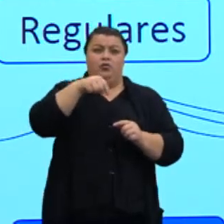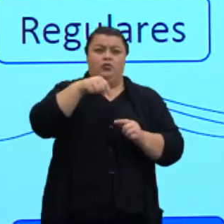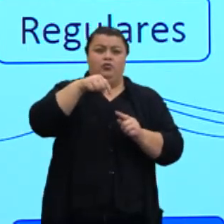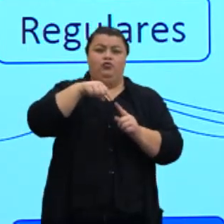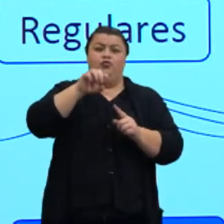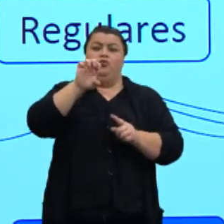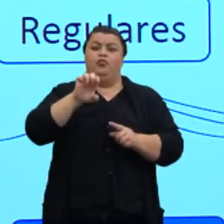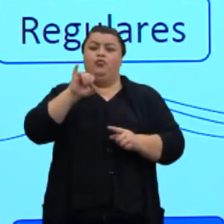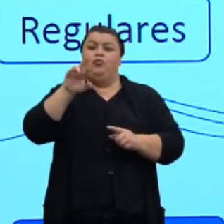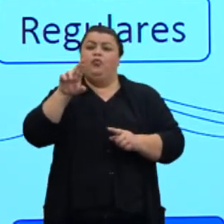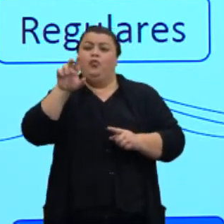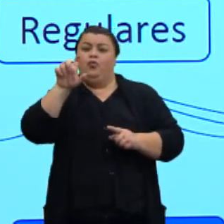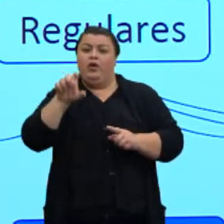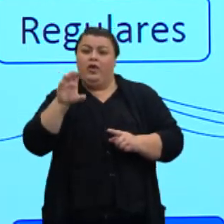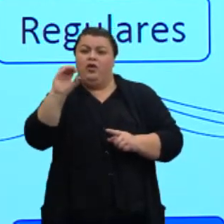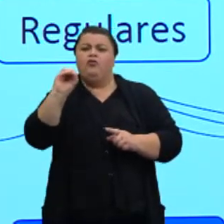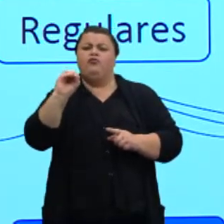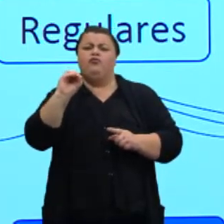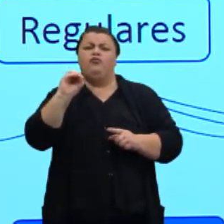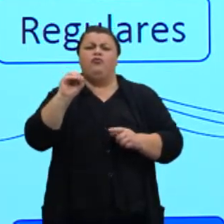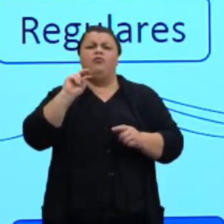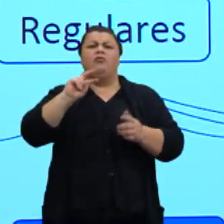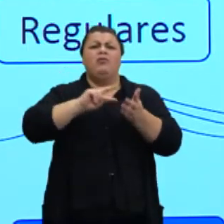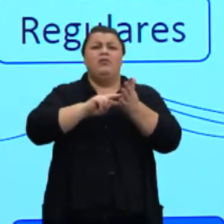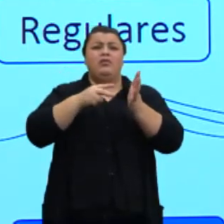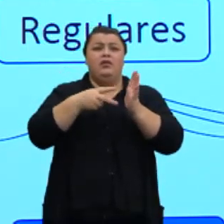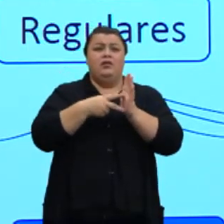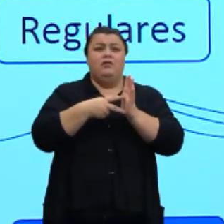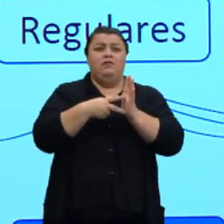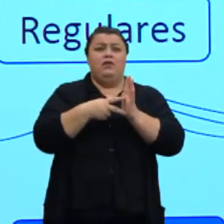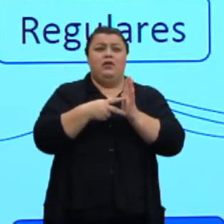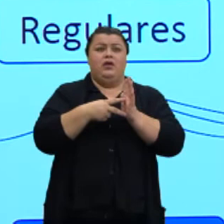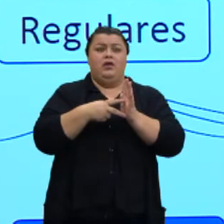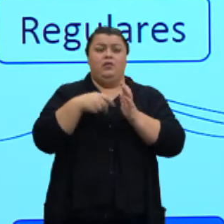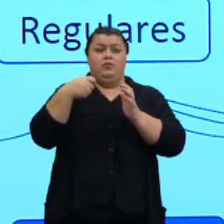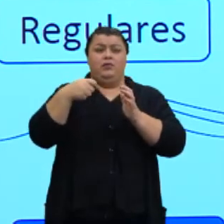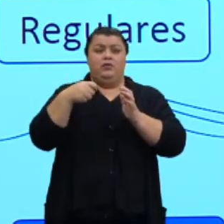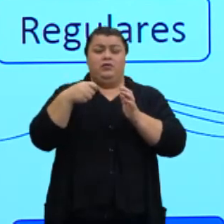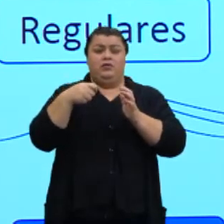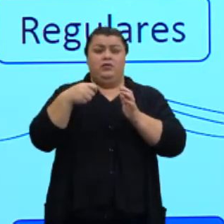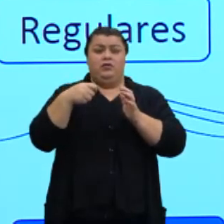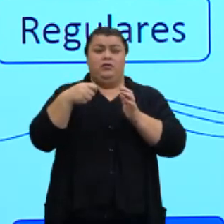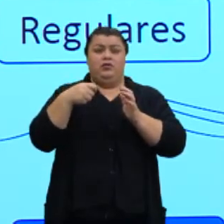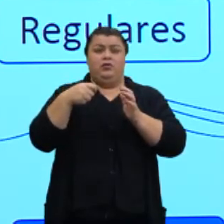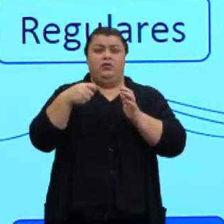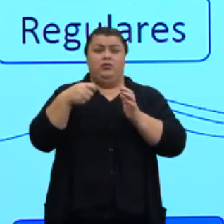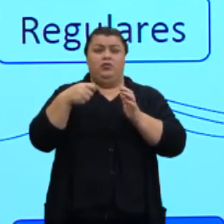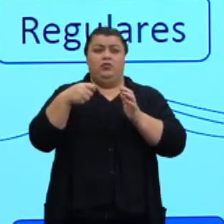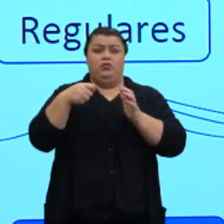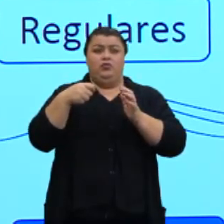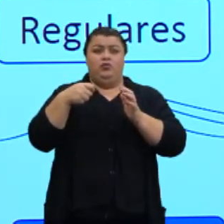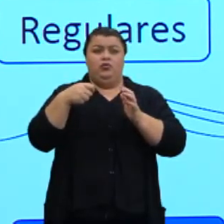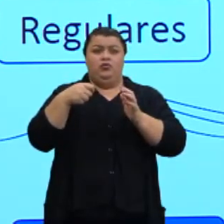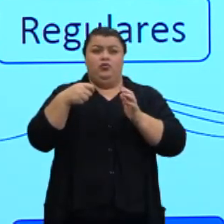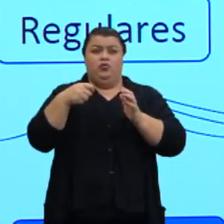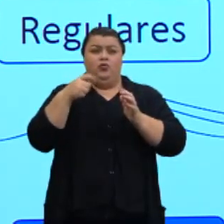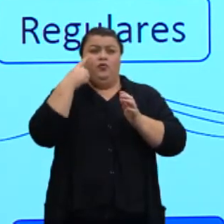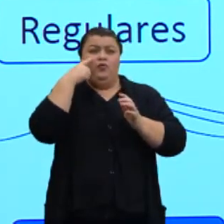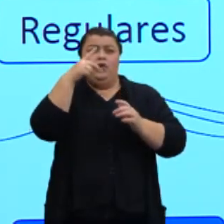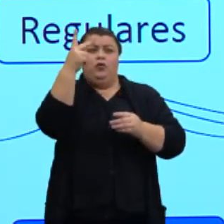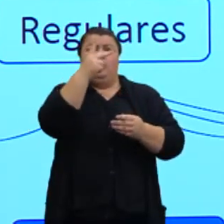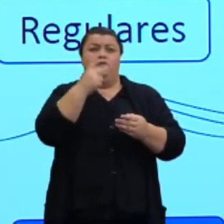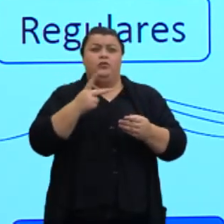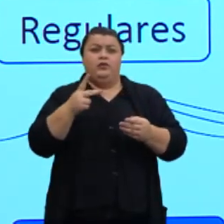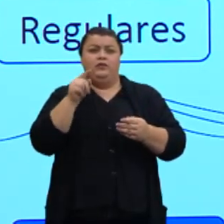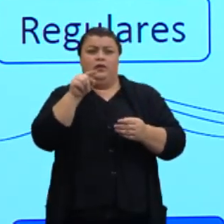tenho... O significa isso? Significa que eu tenho que abrir, vou usar algumas palavras assim para a gente entender bem. Eu